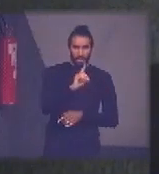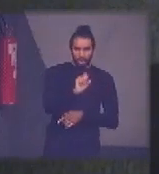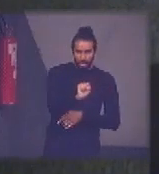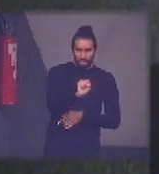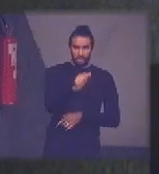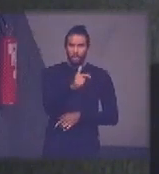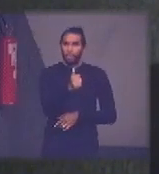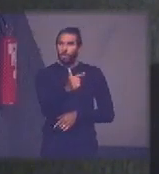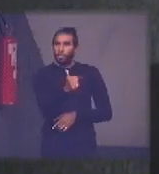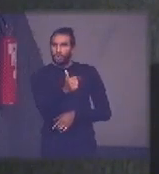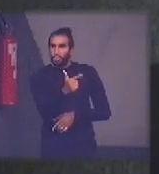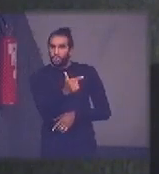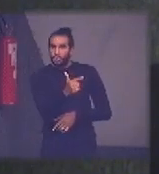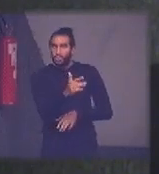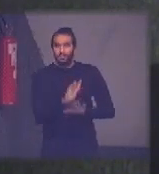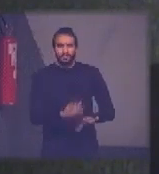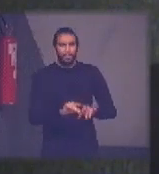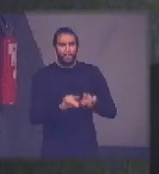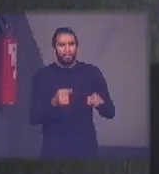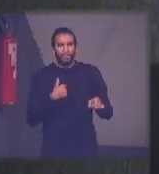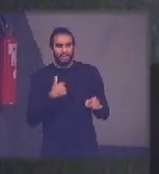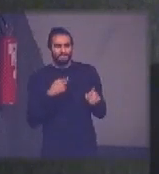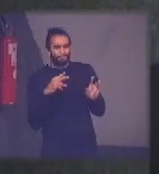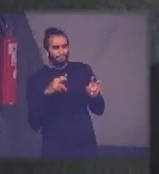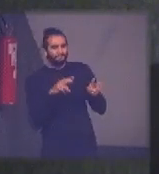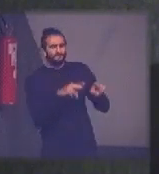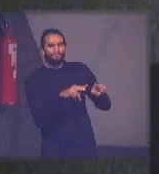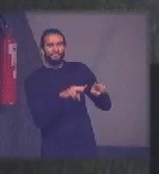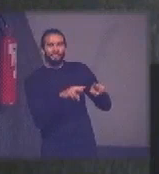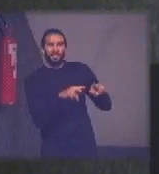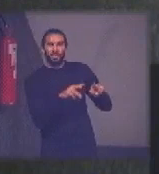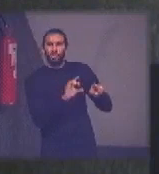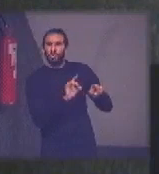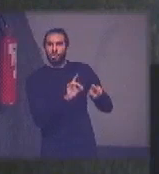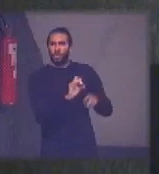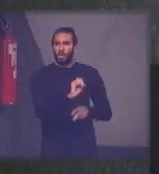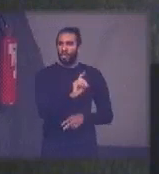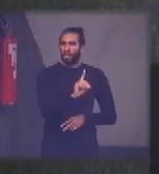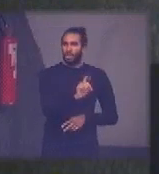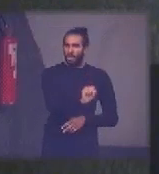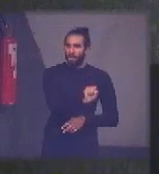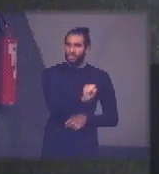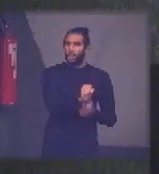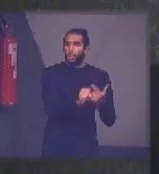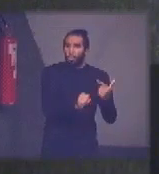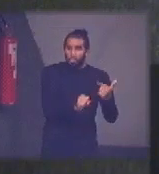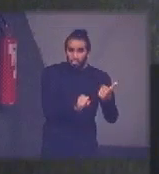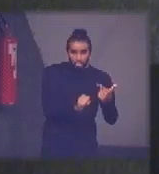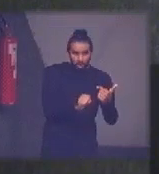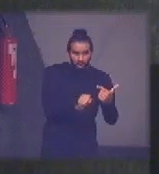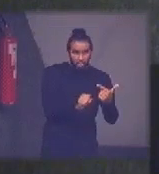só que eu tenho uma visão que não é só o ODS 12 que a gente está